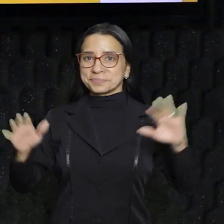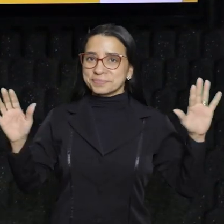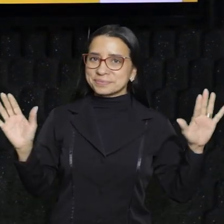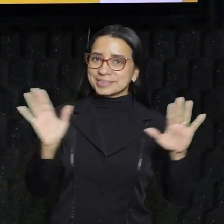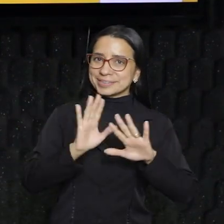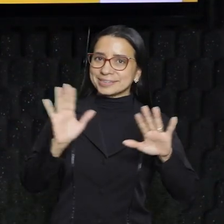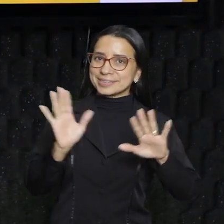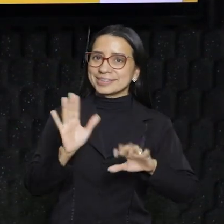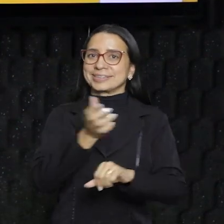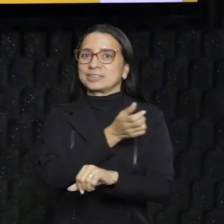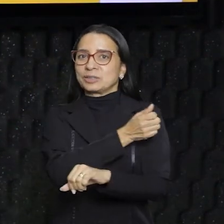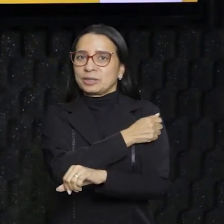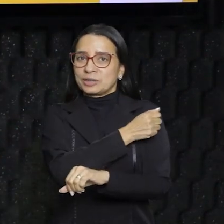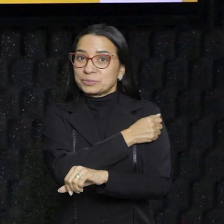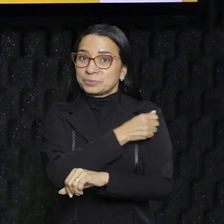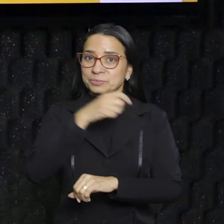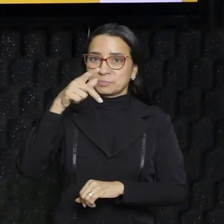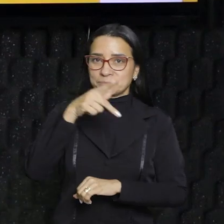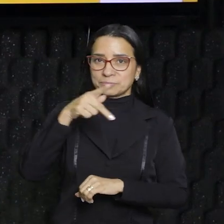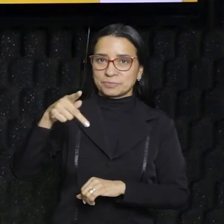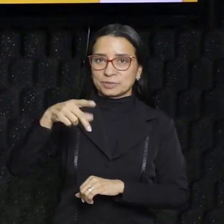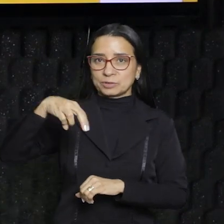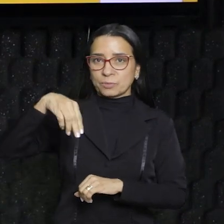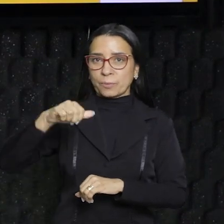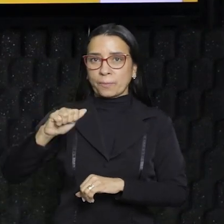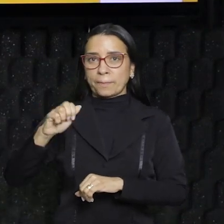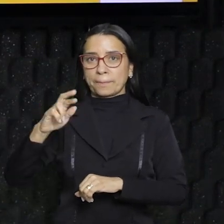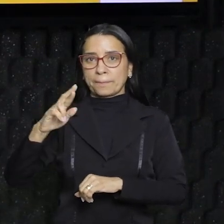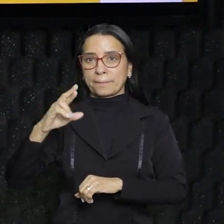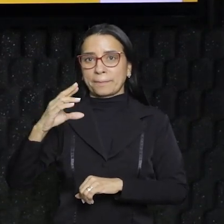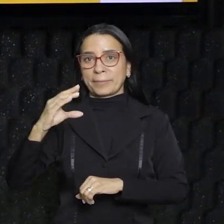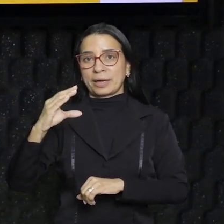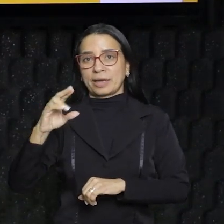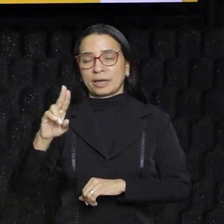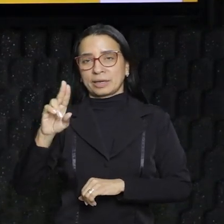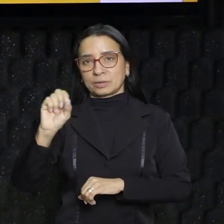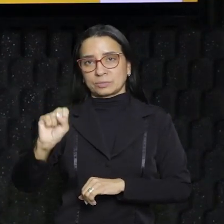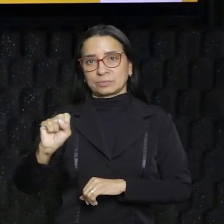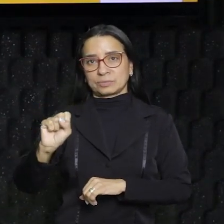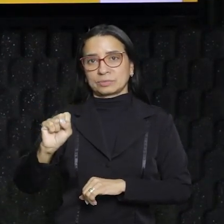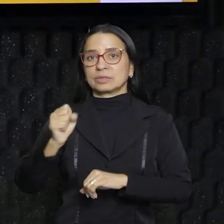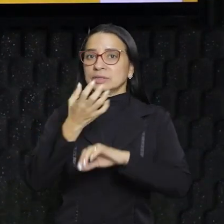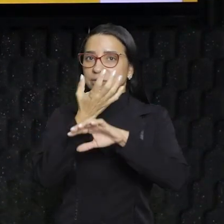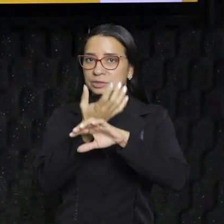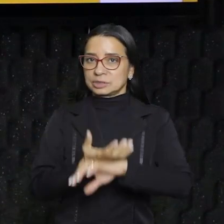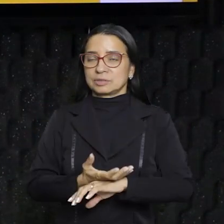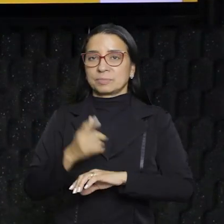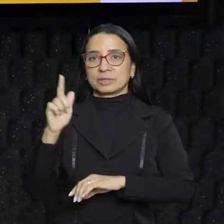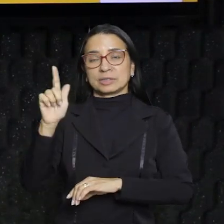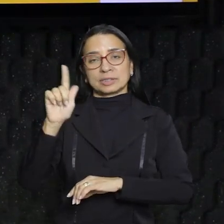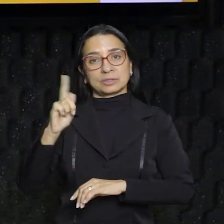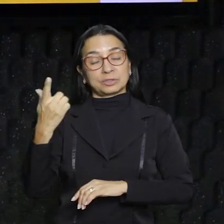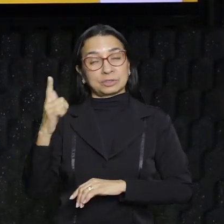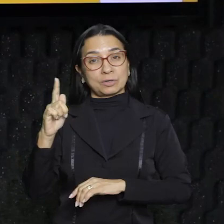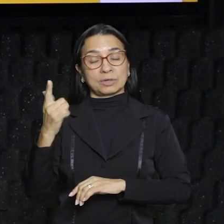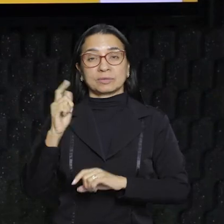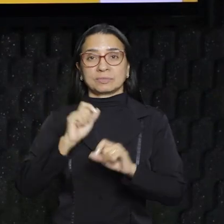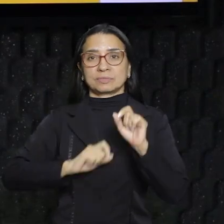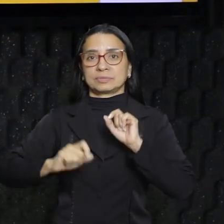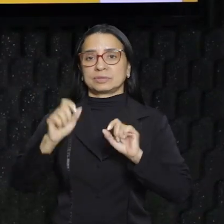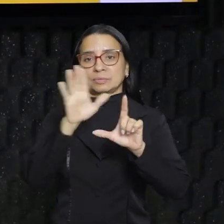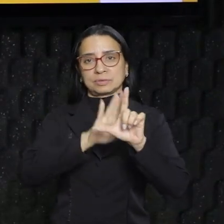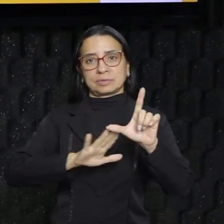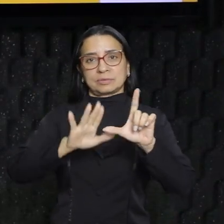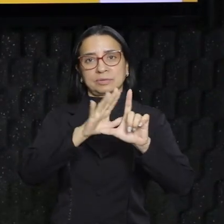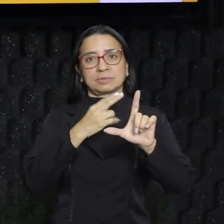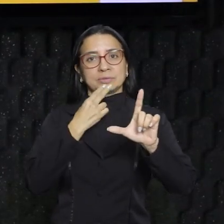Salve, salve meu estudante! Eu sou o professor Marcos Vinícius, sou professor de geografia da plataforma Gonçalves Dias